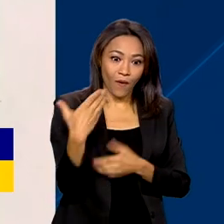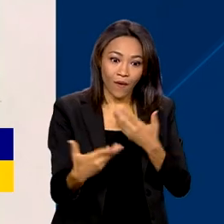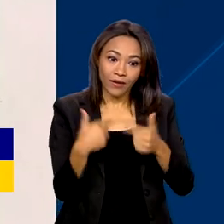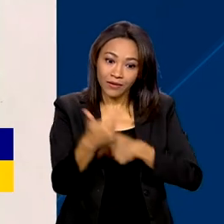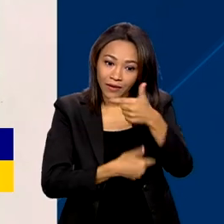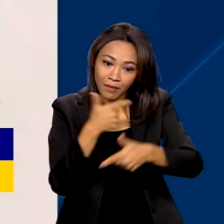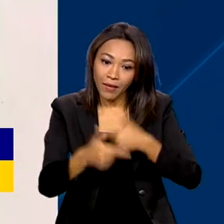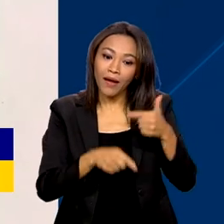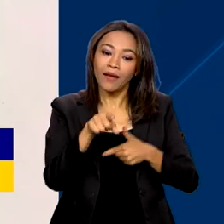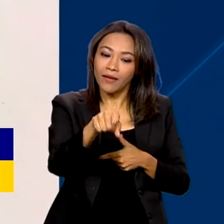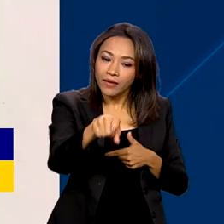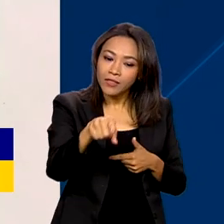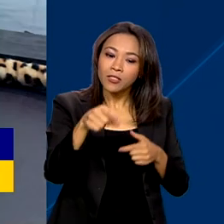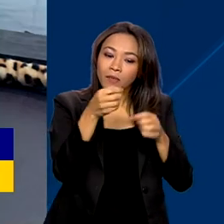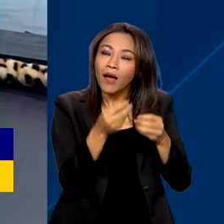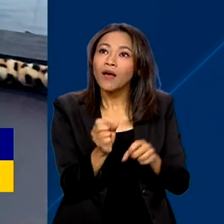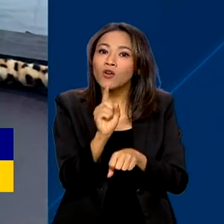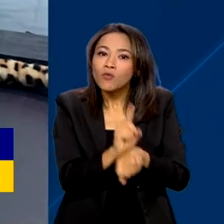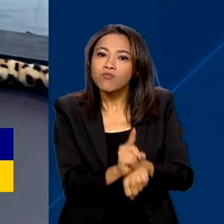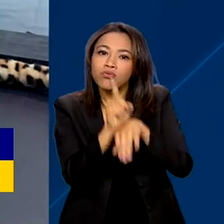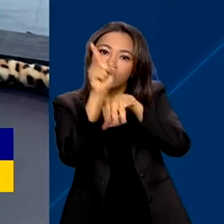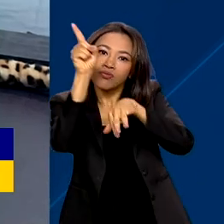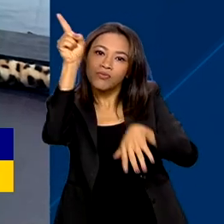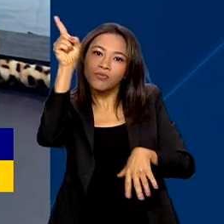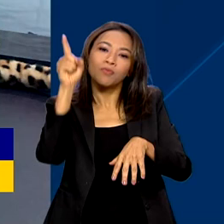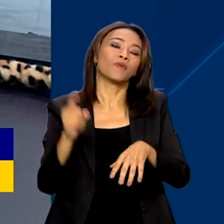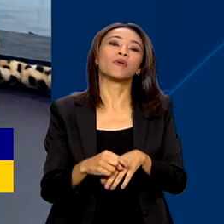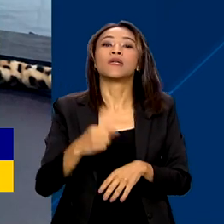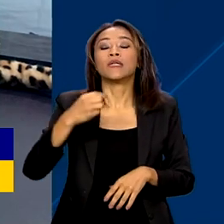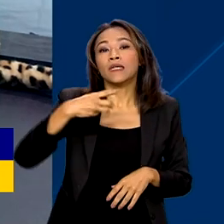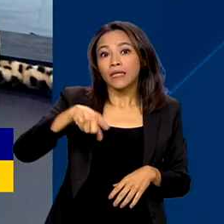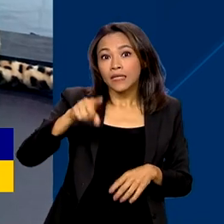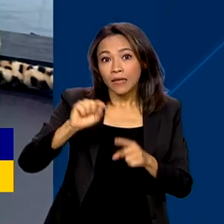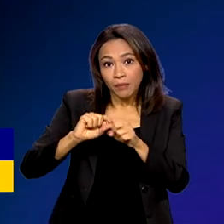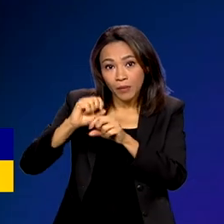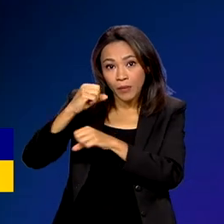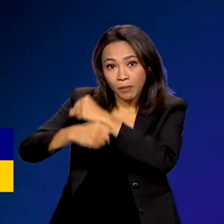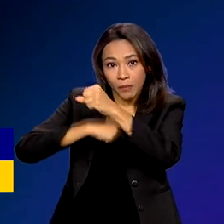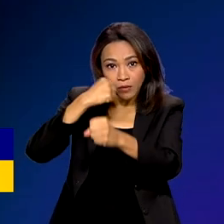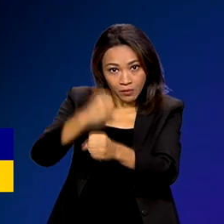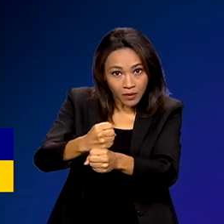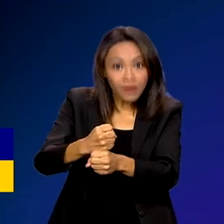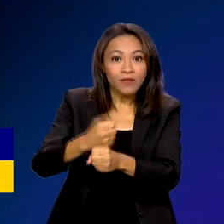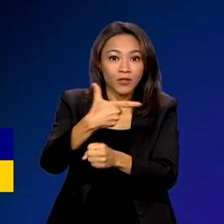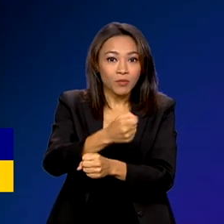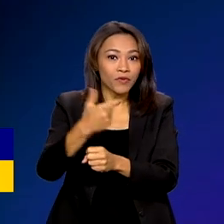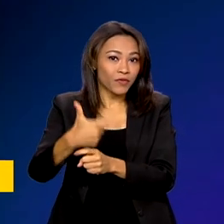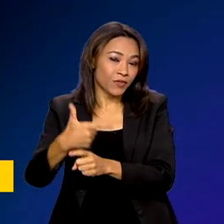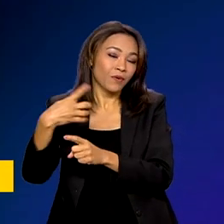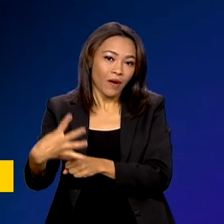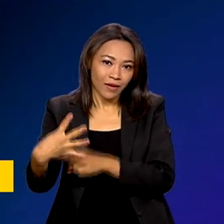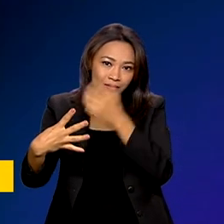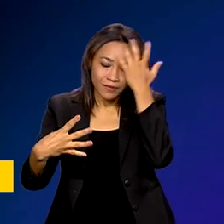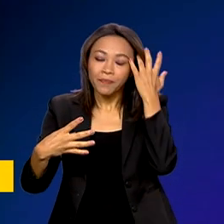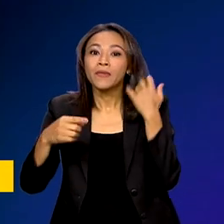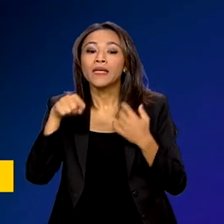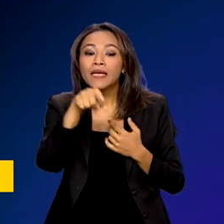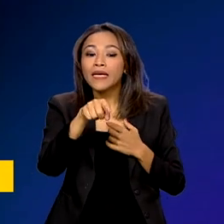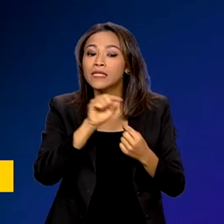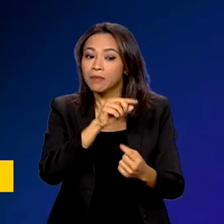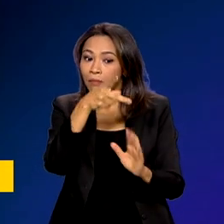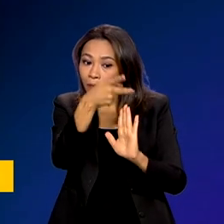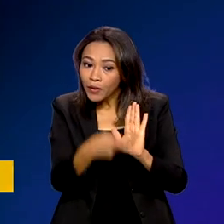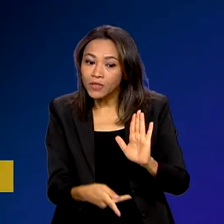onçasat na atmosfera no primeiro trimestre de 2024. E a ideia, no futuro, é que o projeto